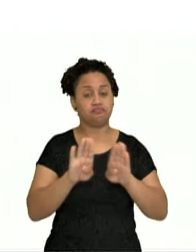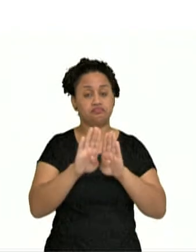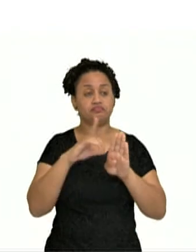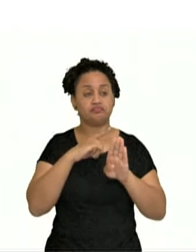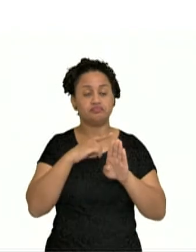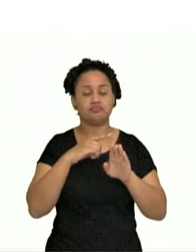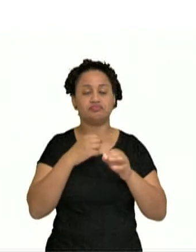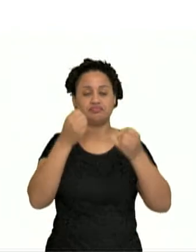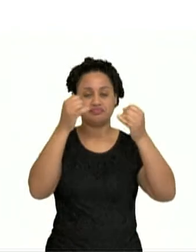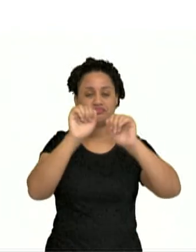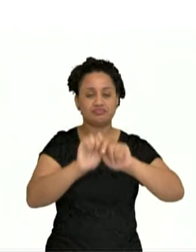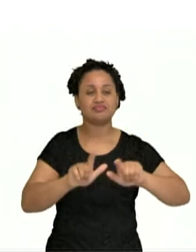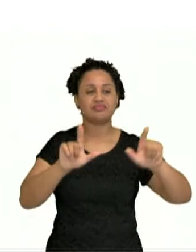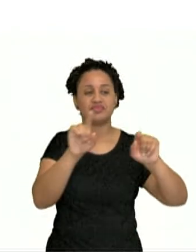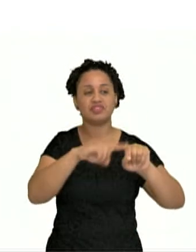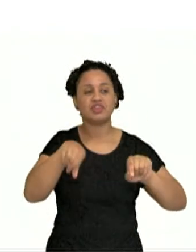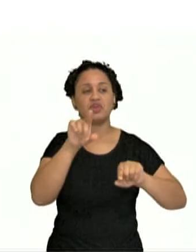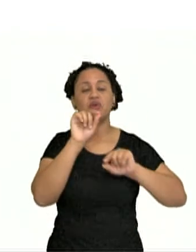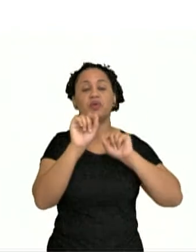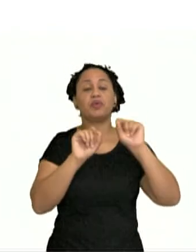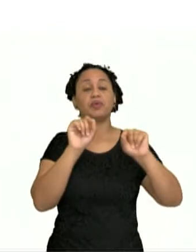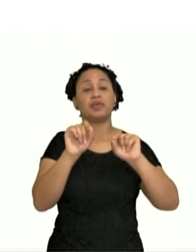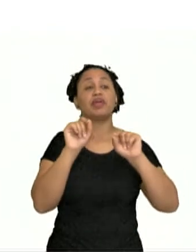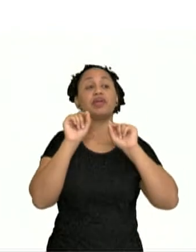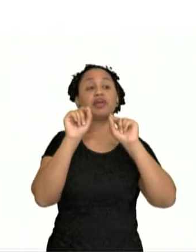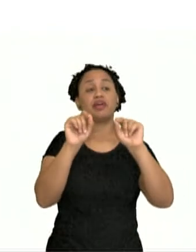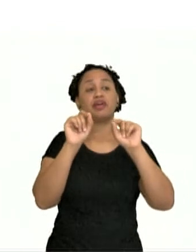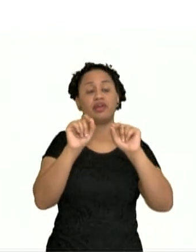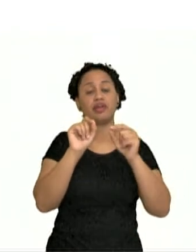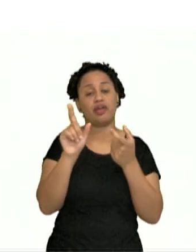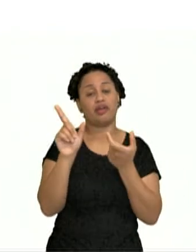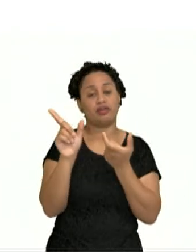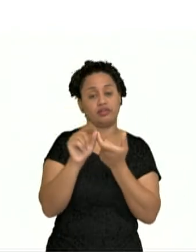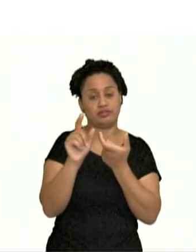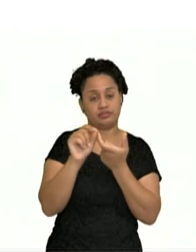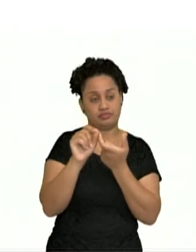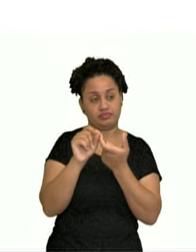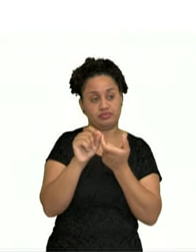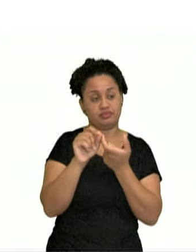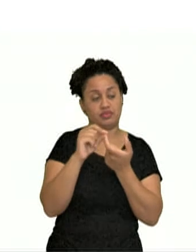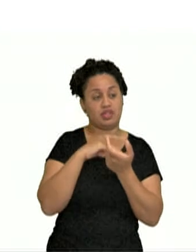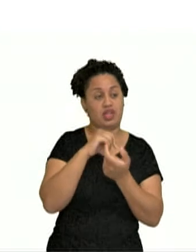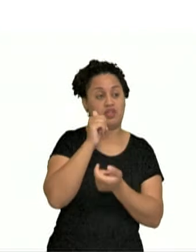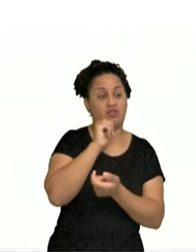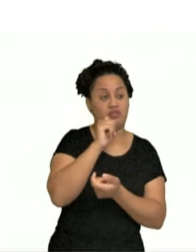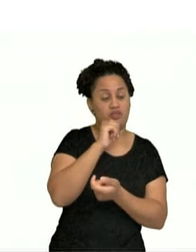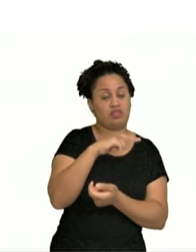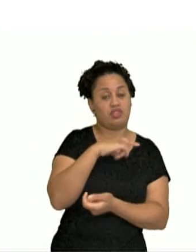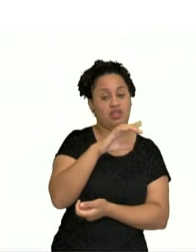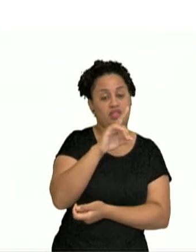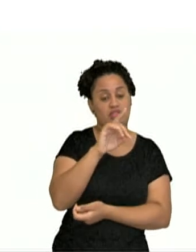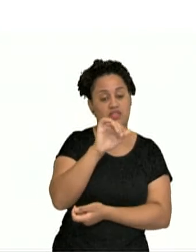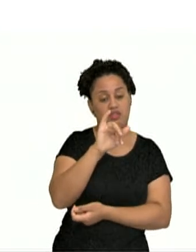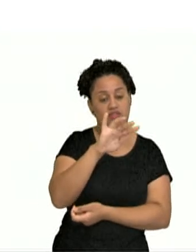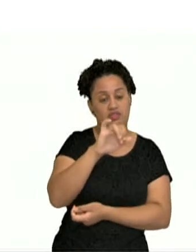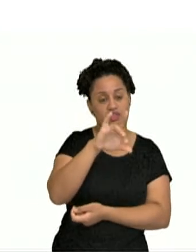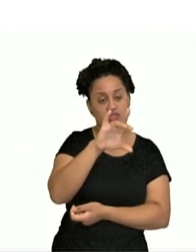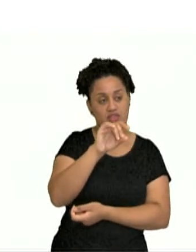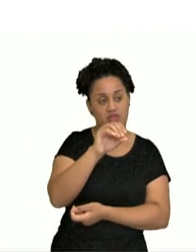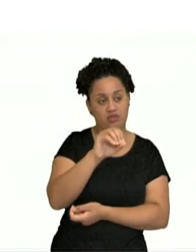para deixar bem claro para vocês, quem são os artigos. No feminino, definidos e indefinidos.